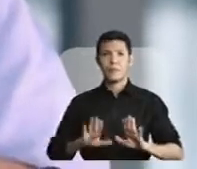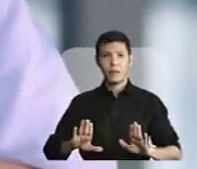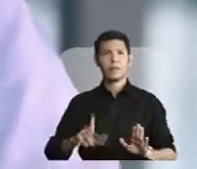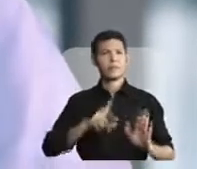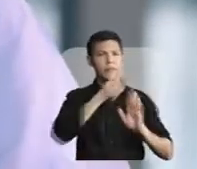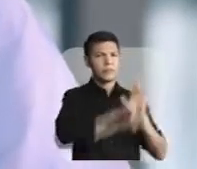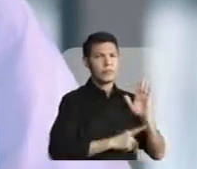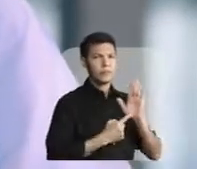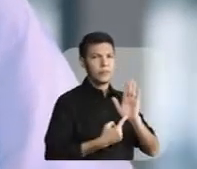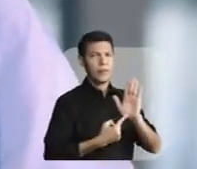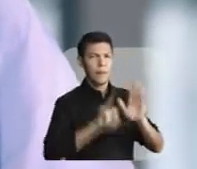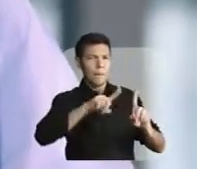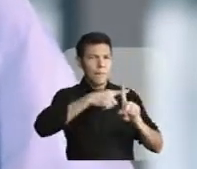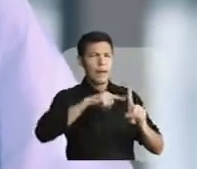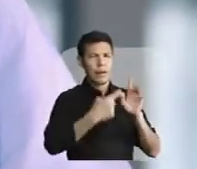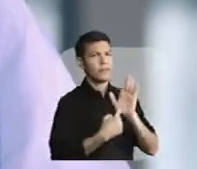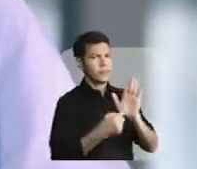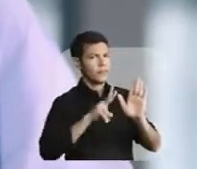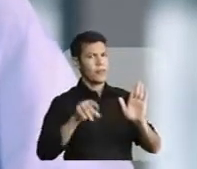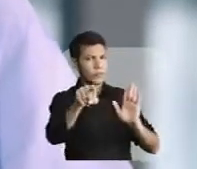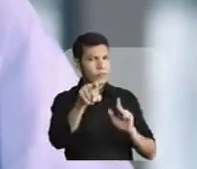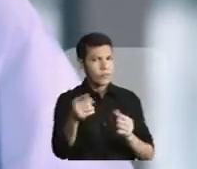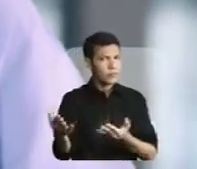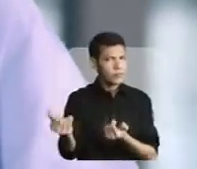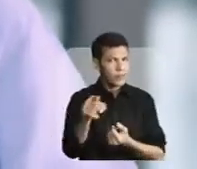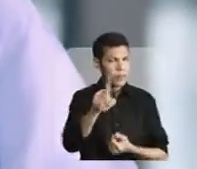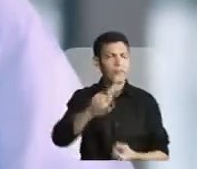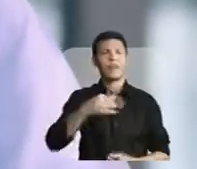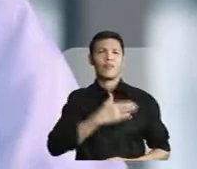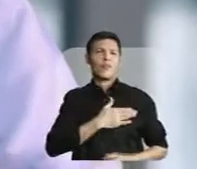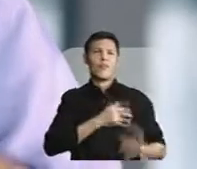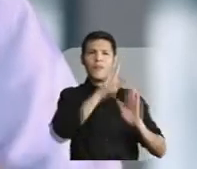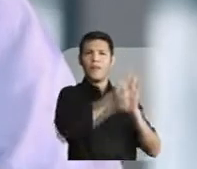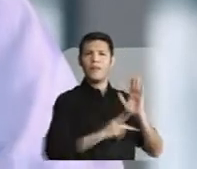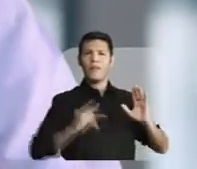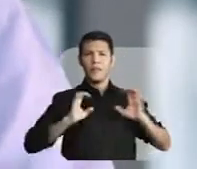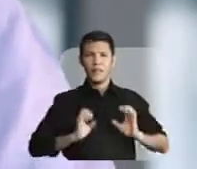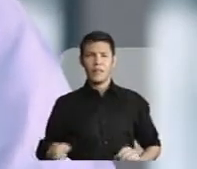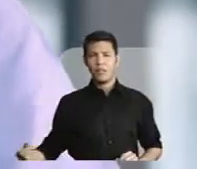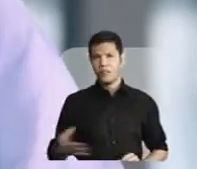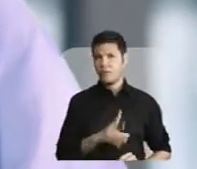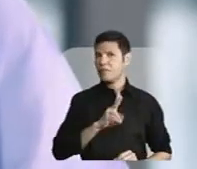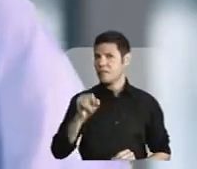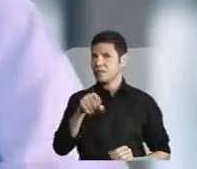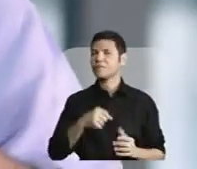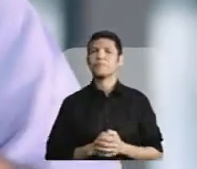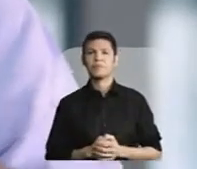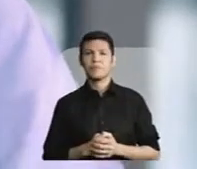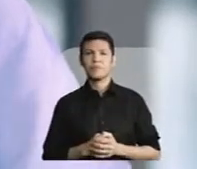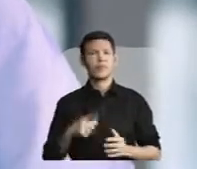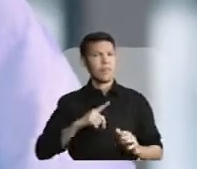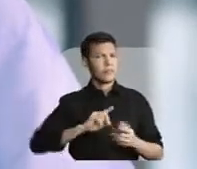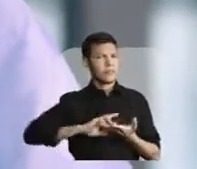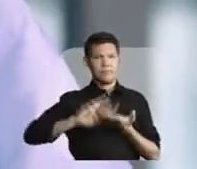falar muito sobre isso. Você, jovem, vai gostar de conhecer o projeto Novo Cidadão. Tem muita